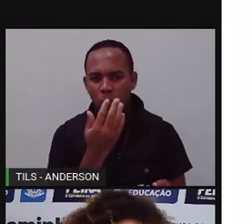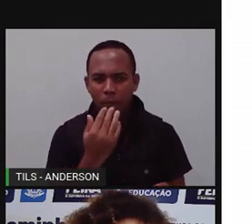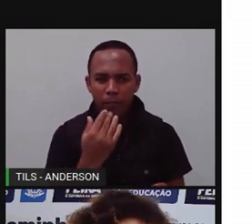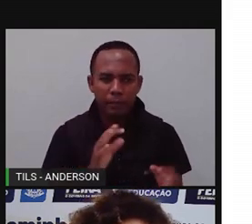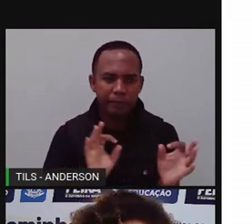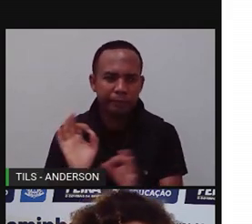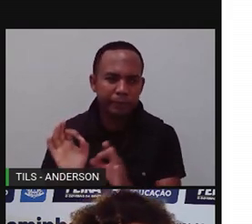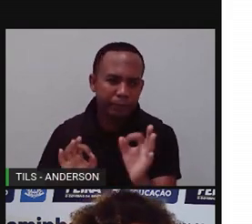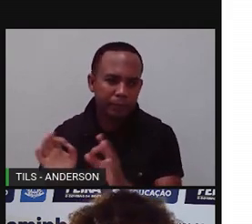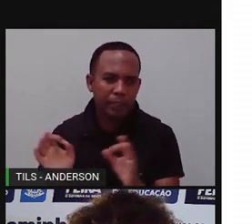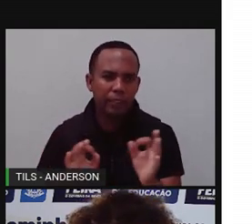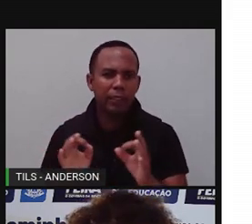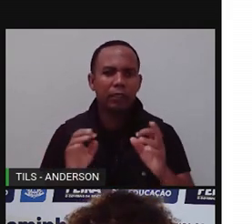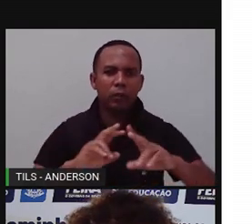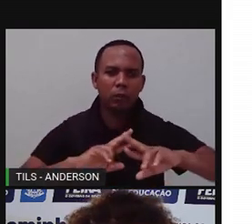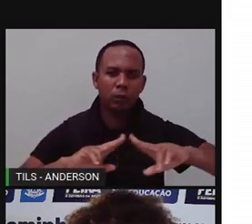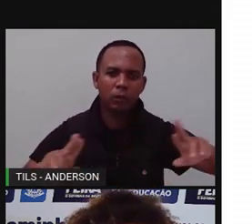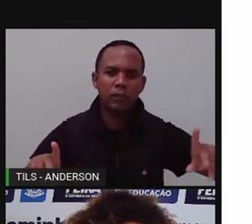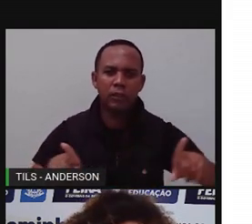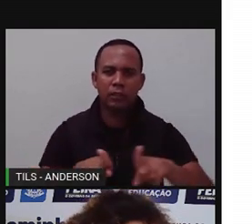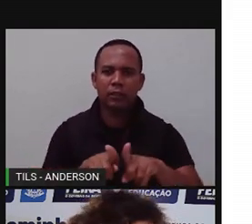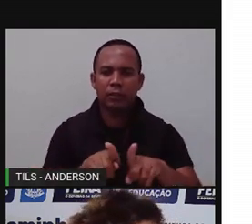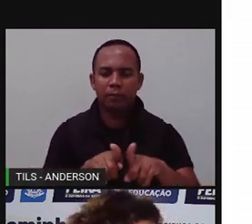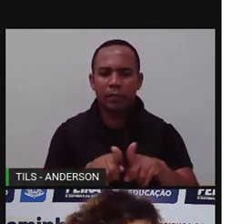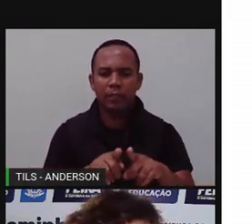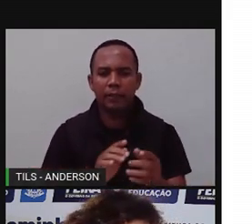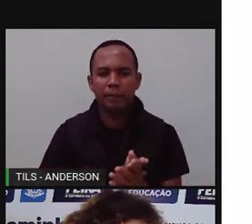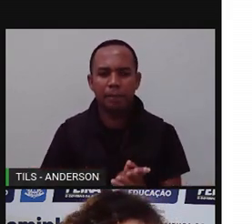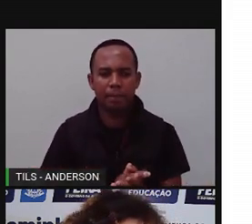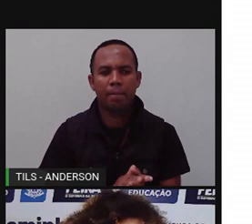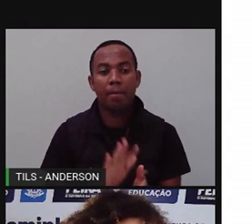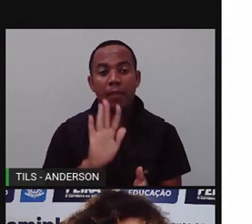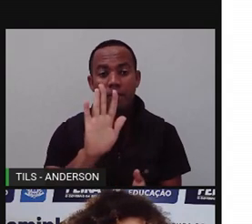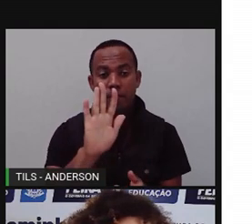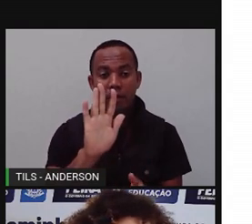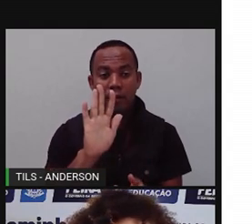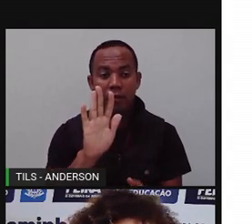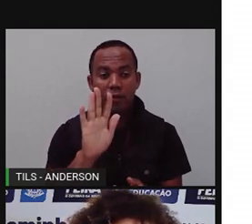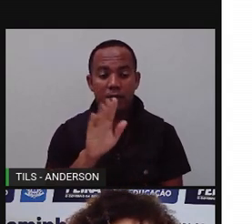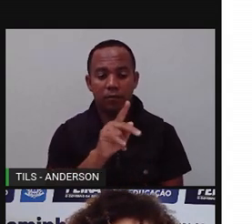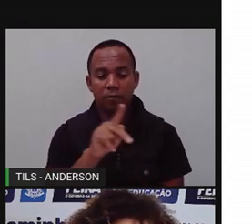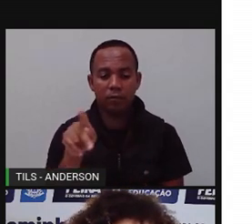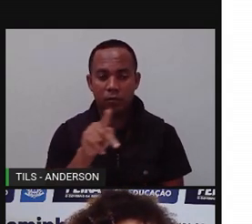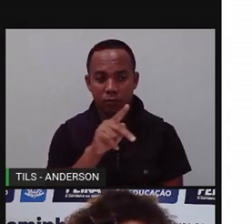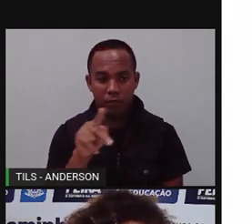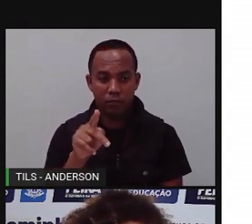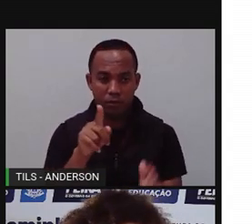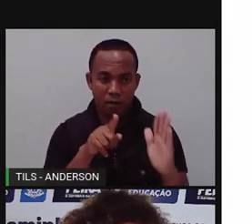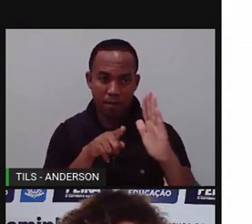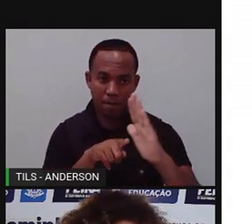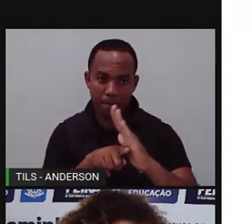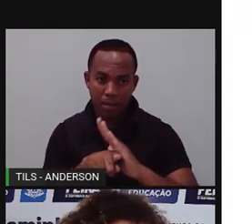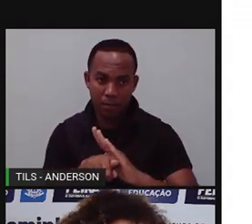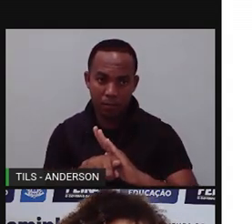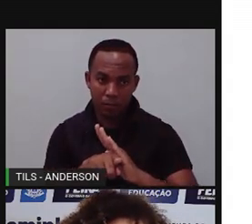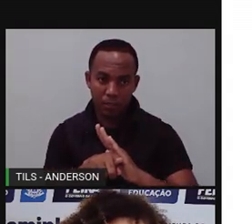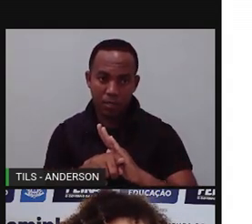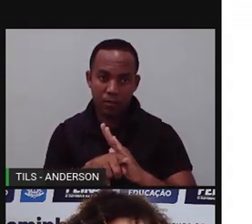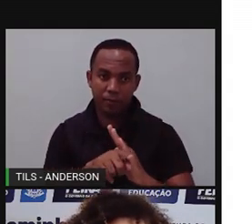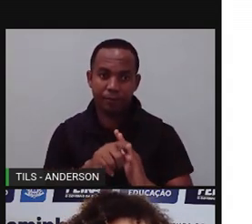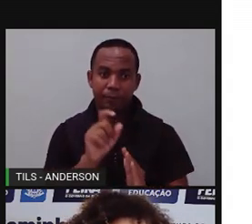produção de mercadorias. Aí, eu vou perguntar para vocês, né? É, na verdade, uma continuação do que está ali na charge.